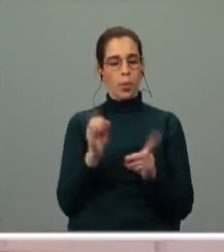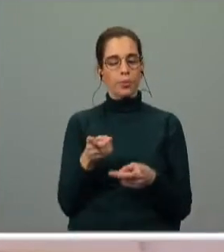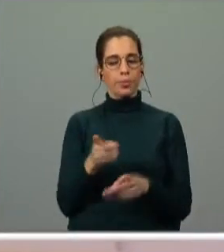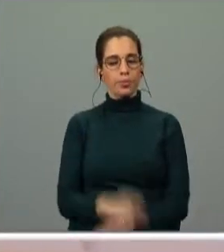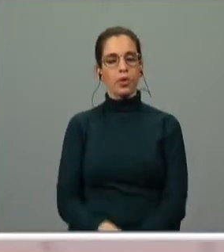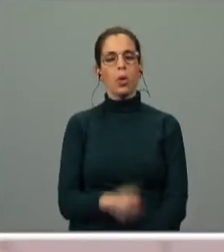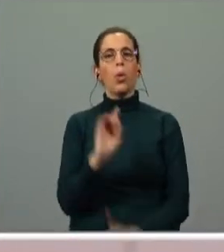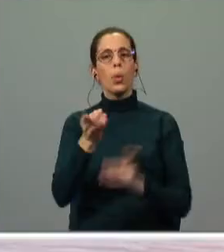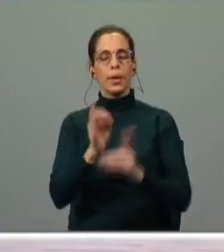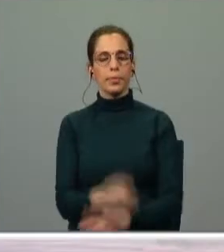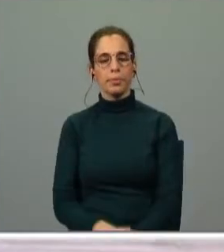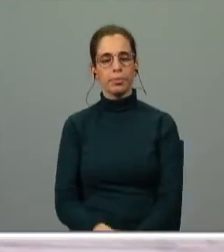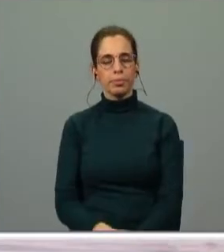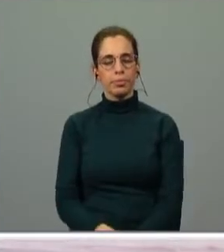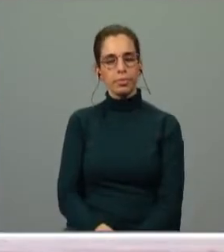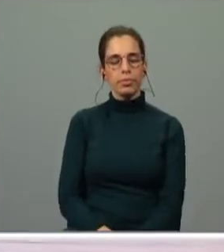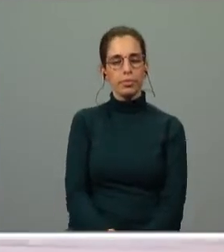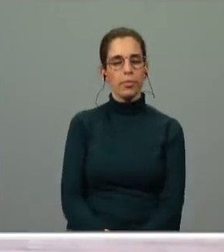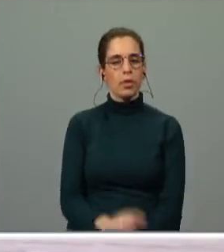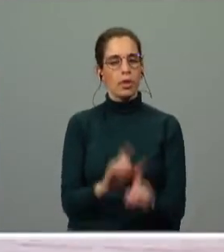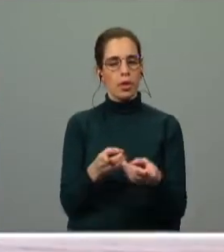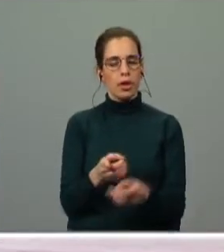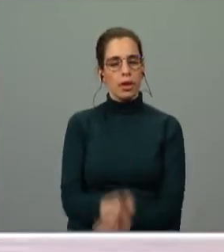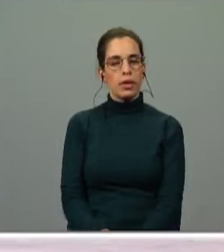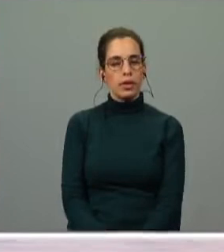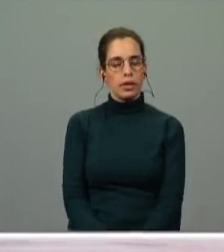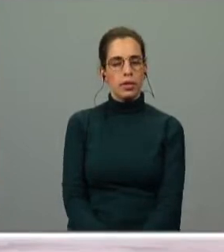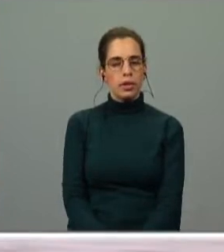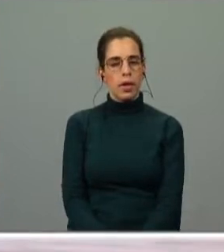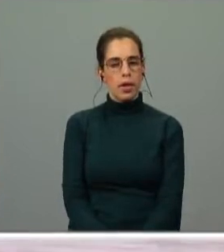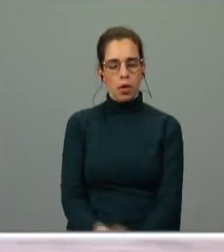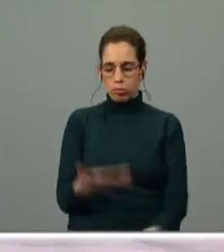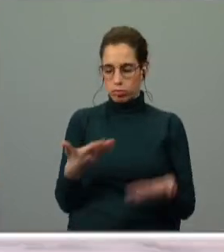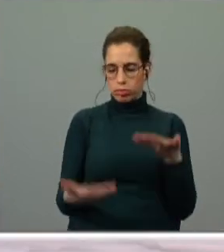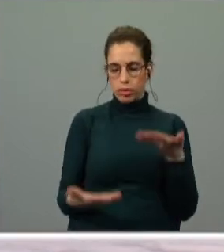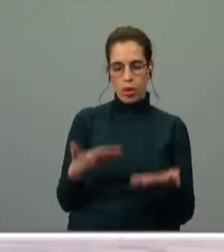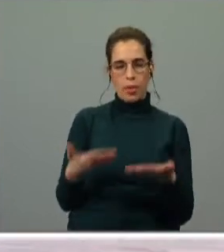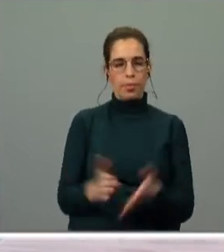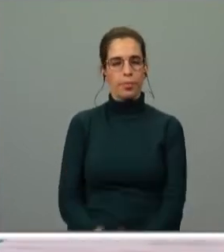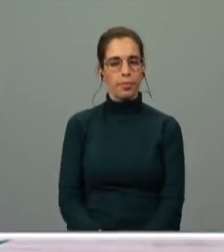com o que? Começa com uma uma comparação.